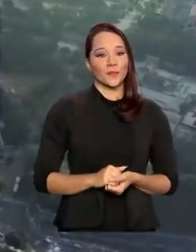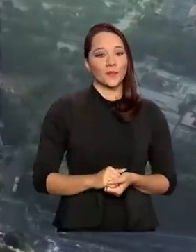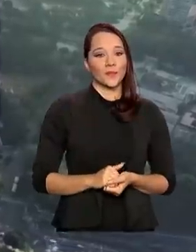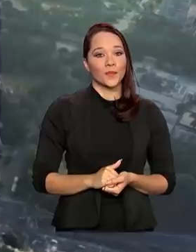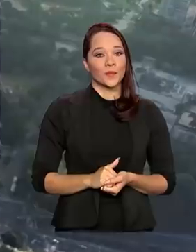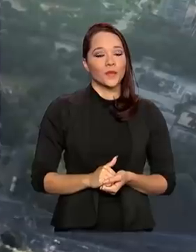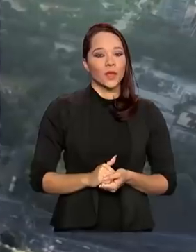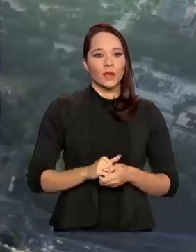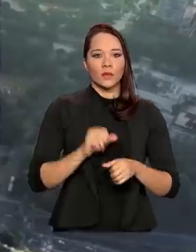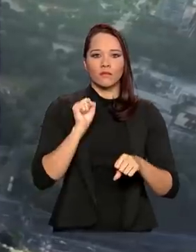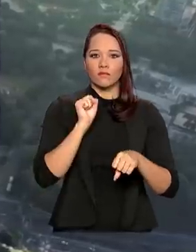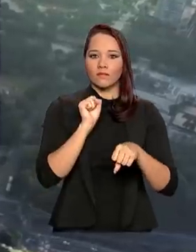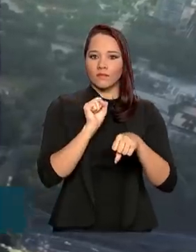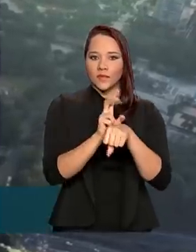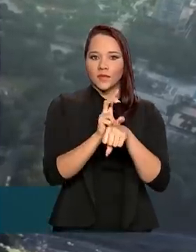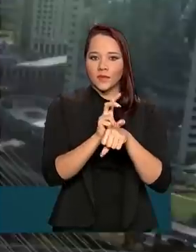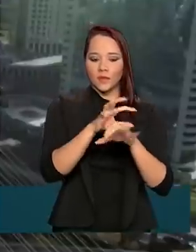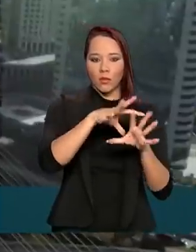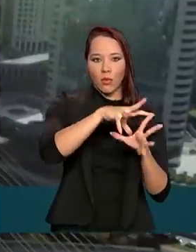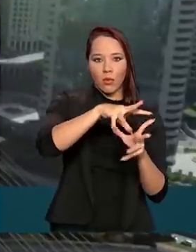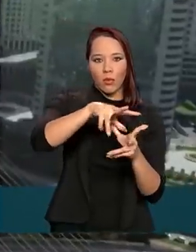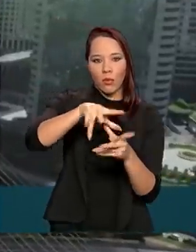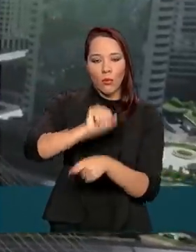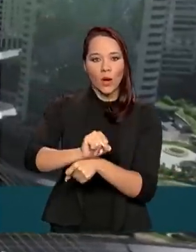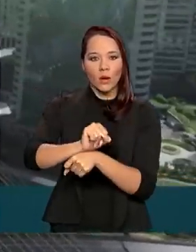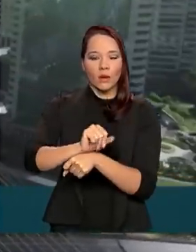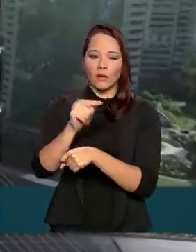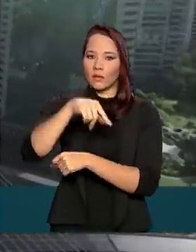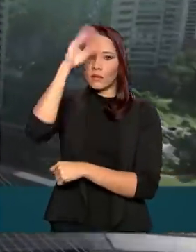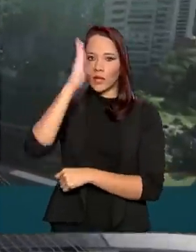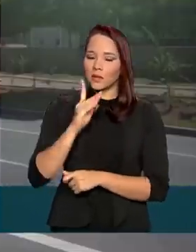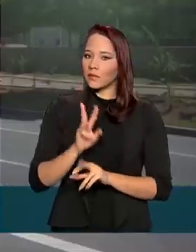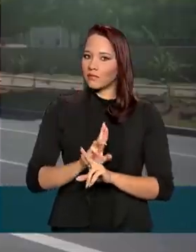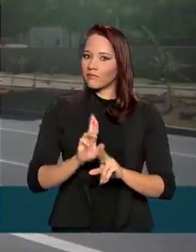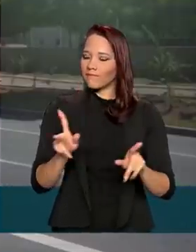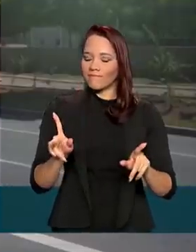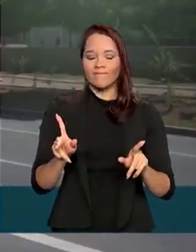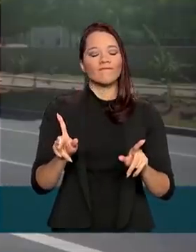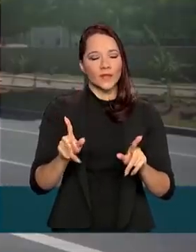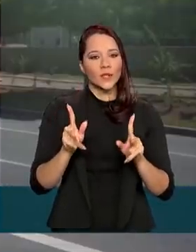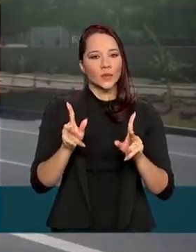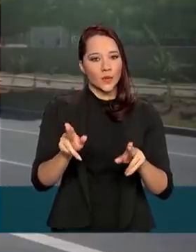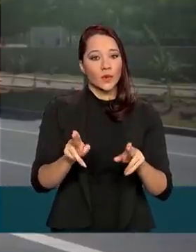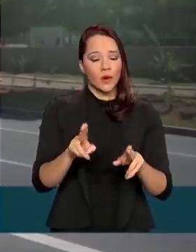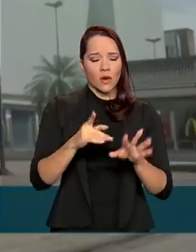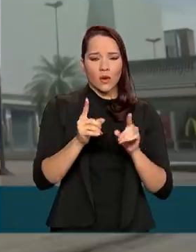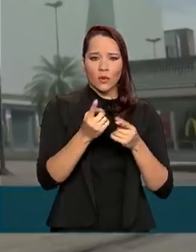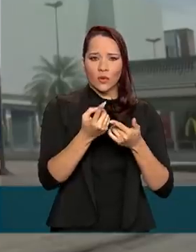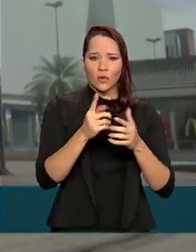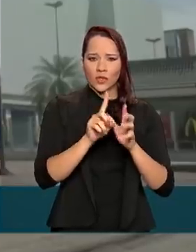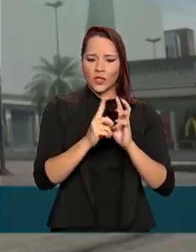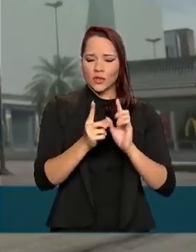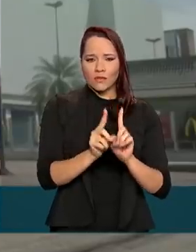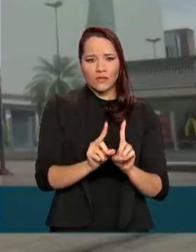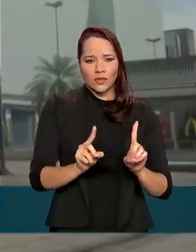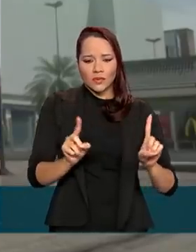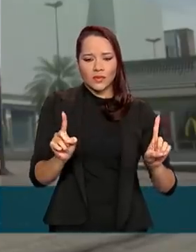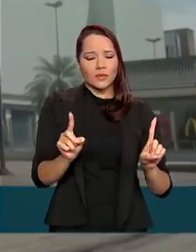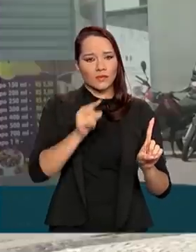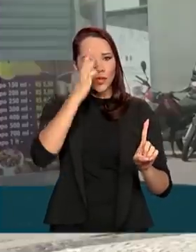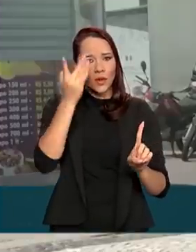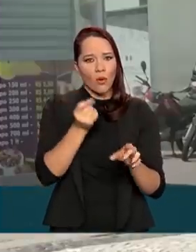Um vírus que parou o planeta. Aqui no Brasil não foi diferente. O distanciamento social afastou os